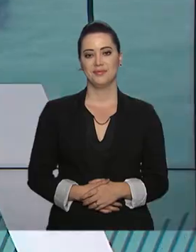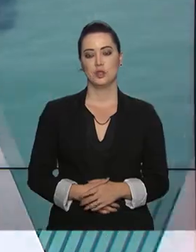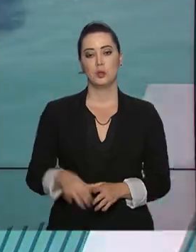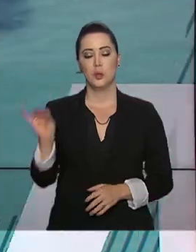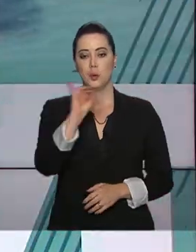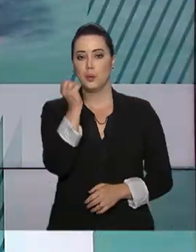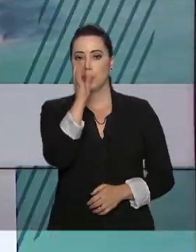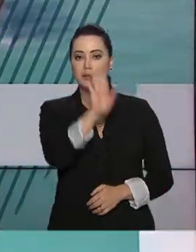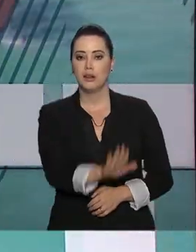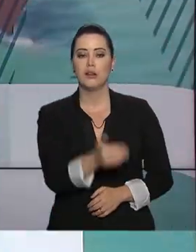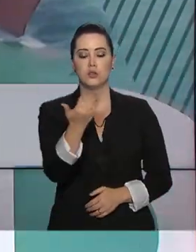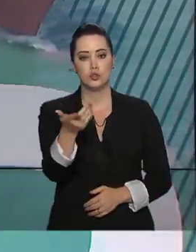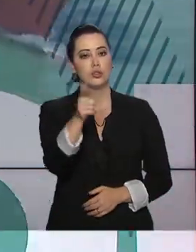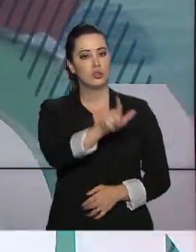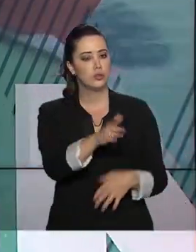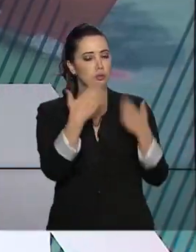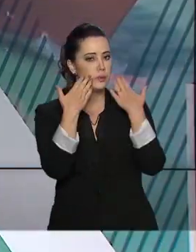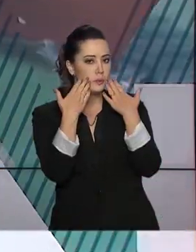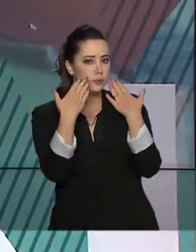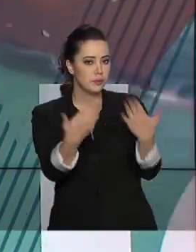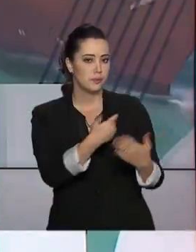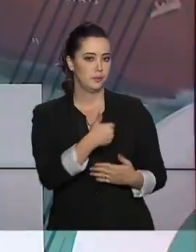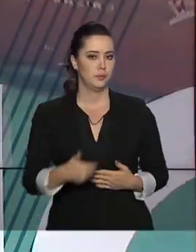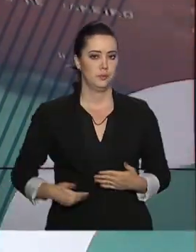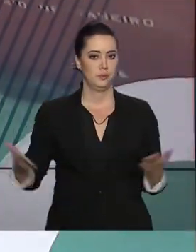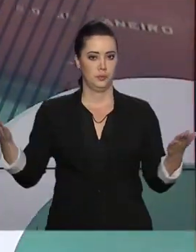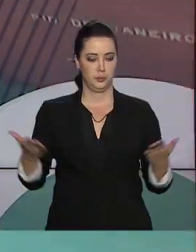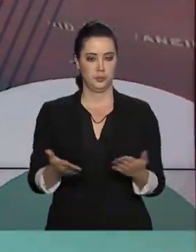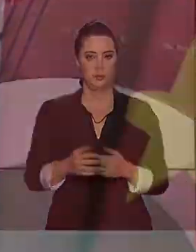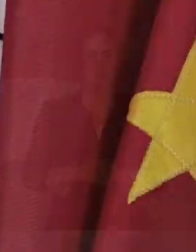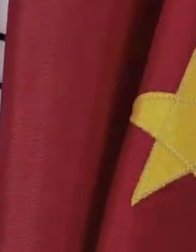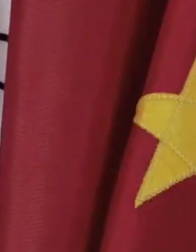Olá, boa tarde. Já está no ar mais um Governo Agora.